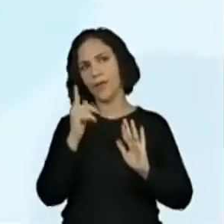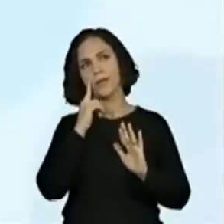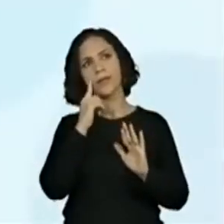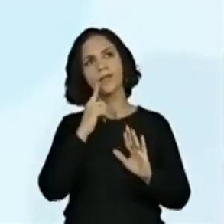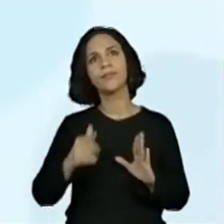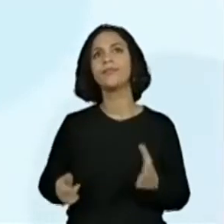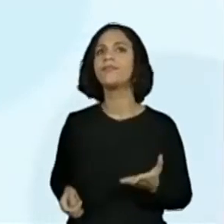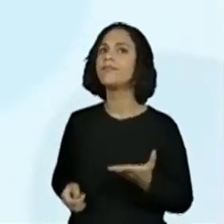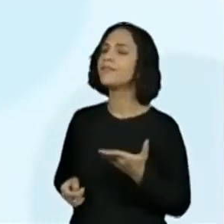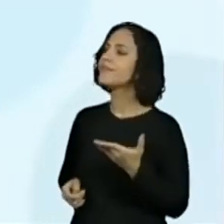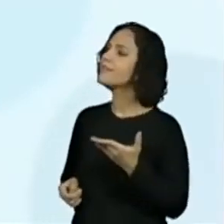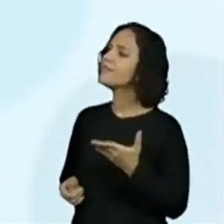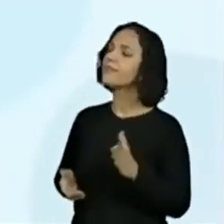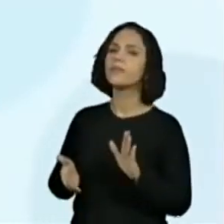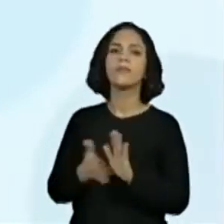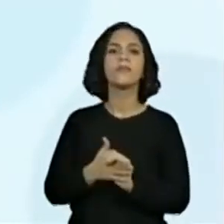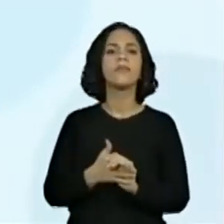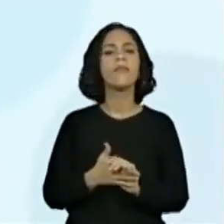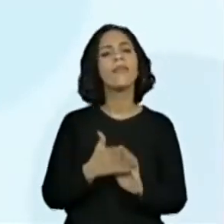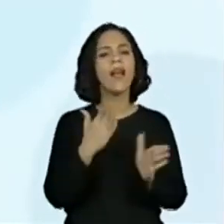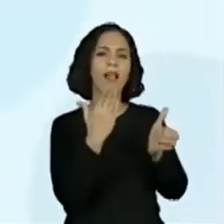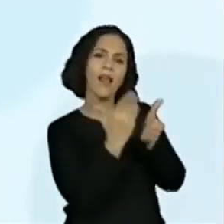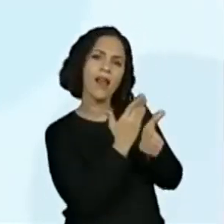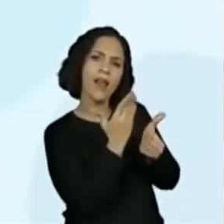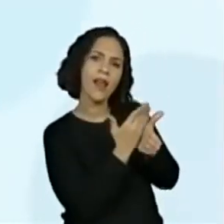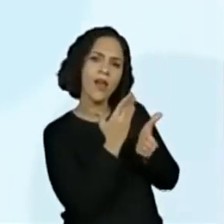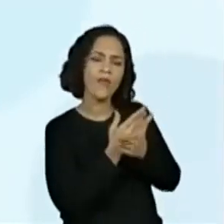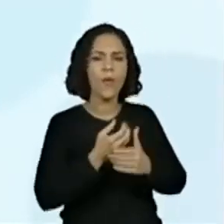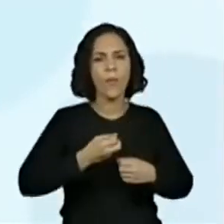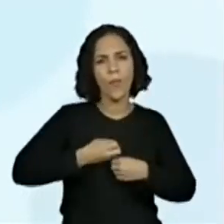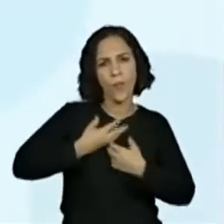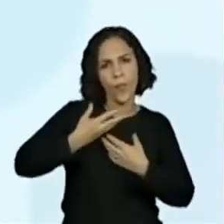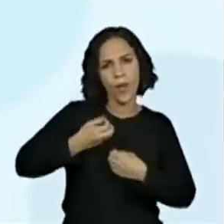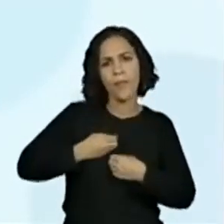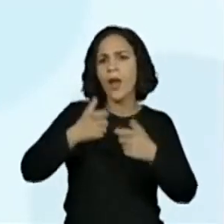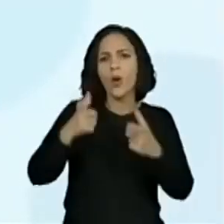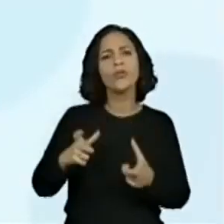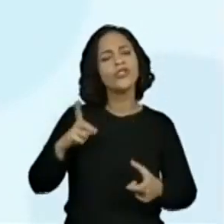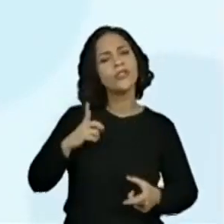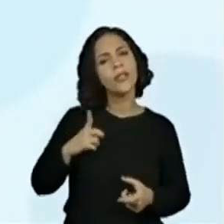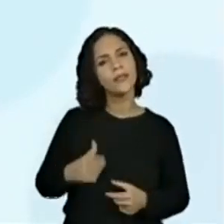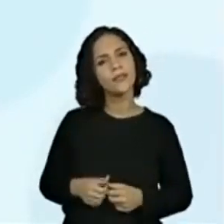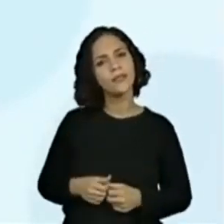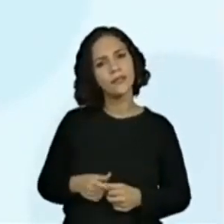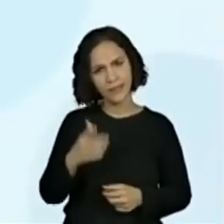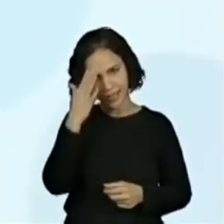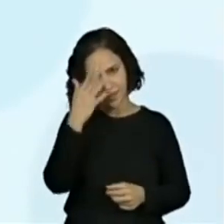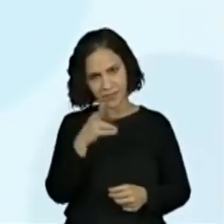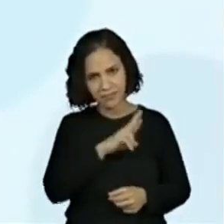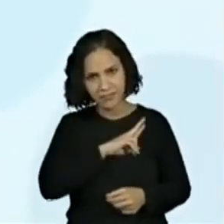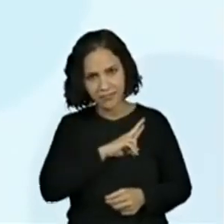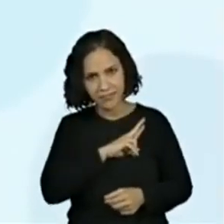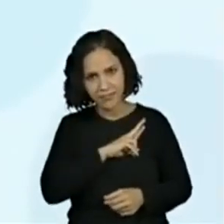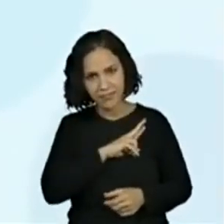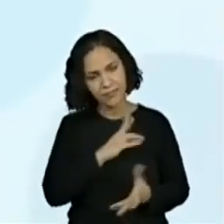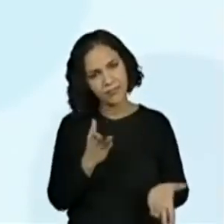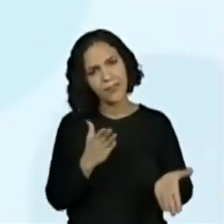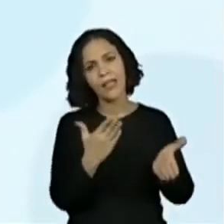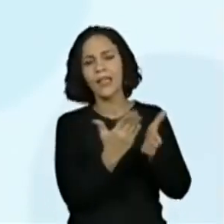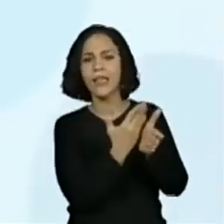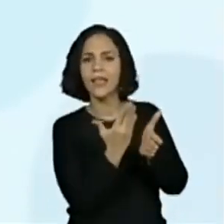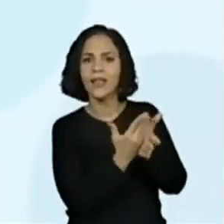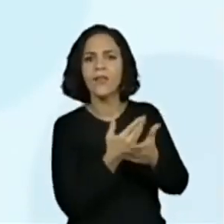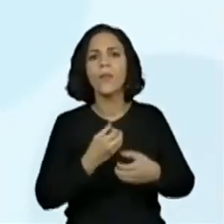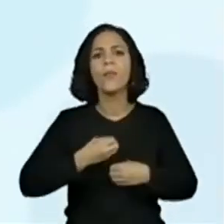Alguém sabe onde livros com poemas são encontrados? E aí? Onde os livros com